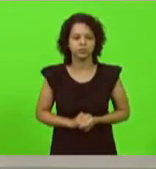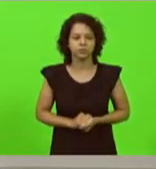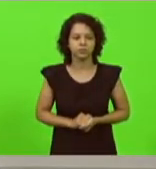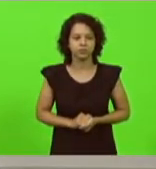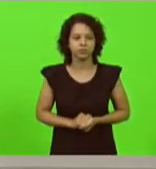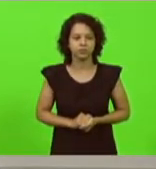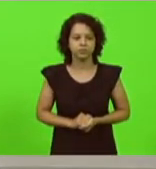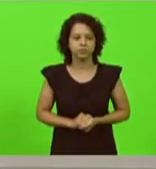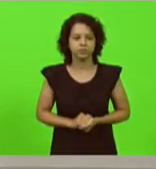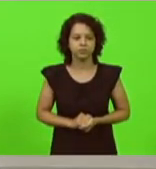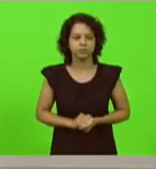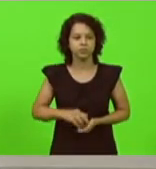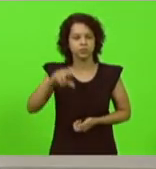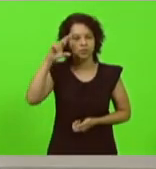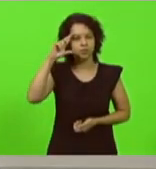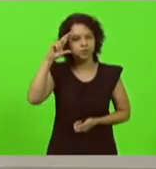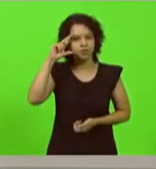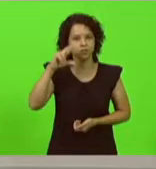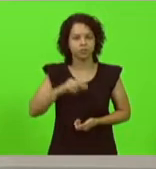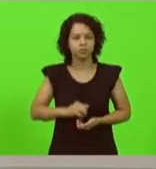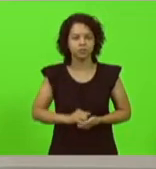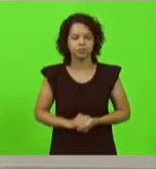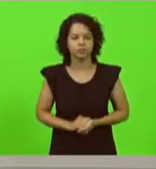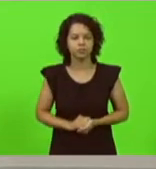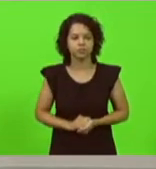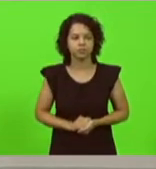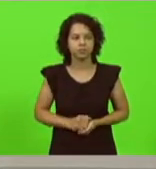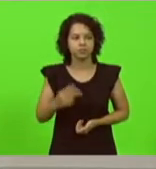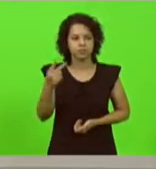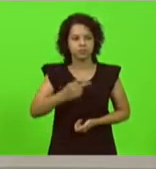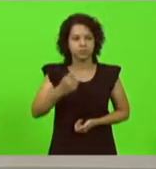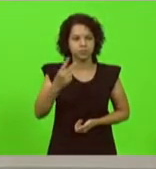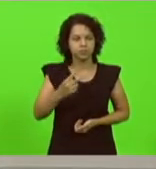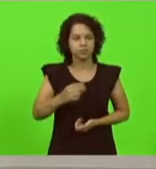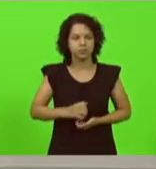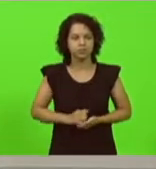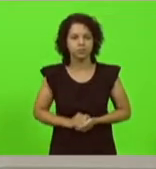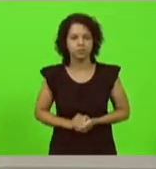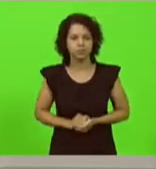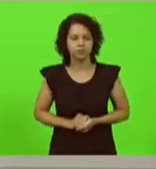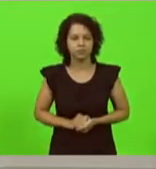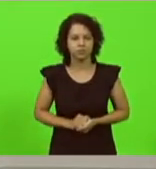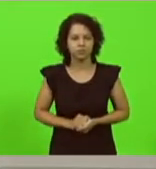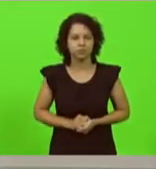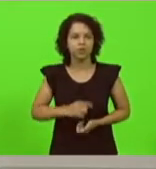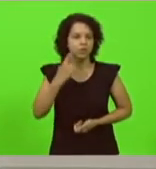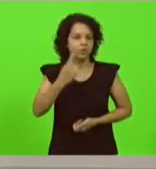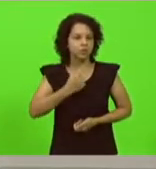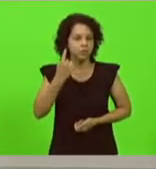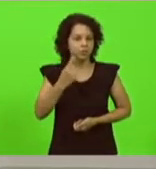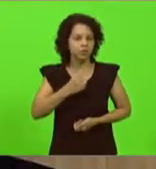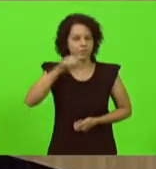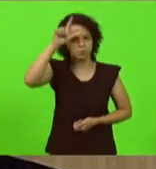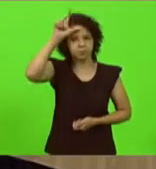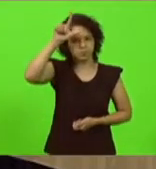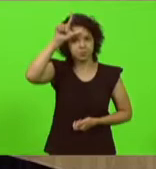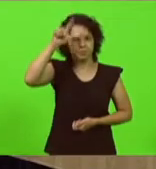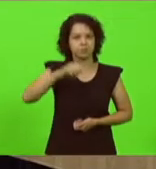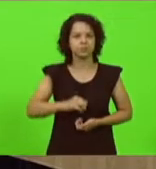Ricardo Alba e segundo, logo após o deputado Ricardo Alba, o deputado Sargento Lima.